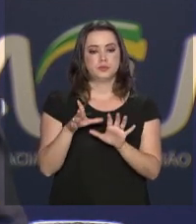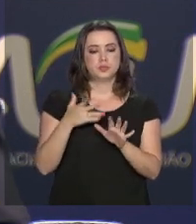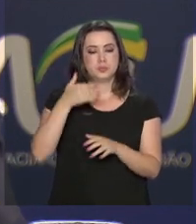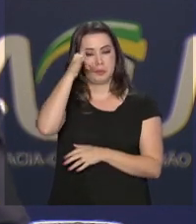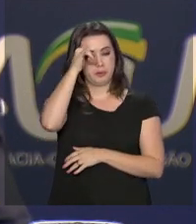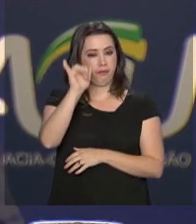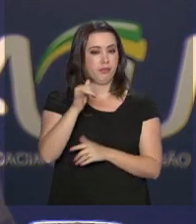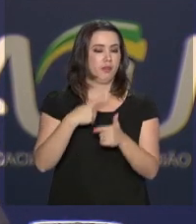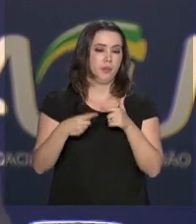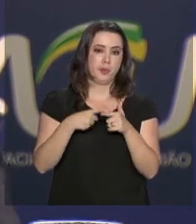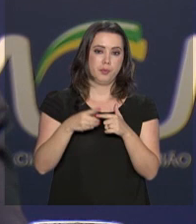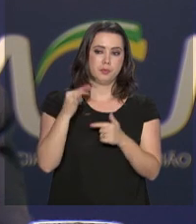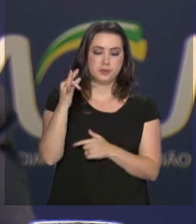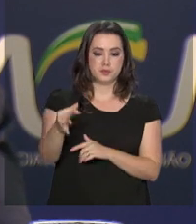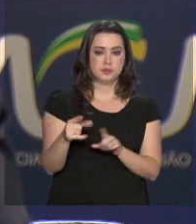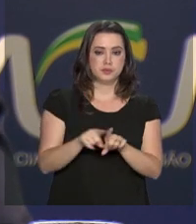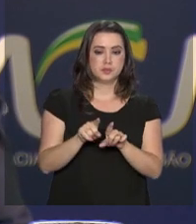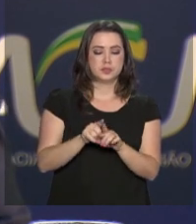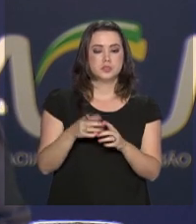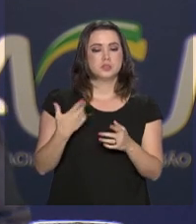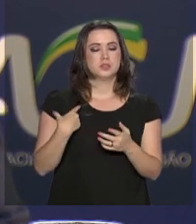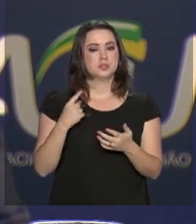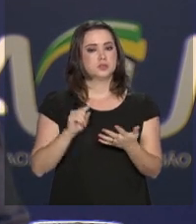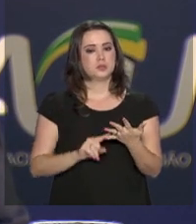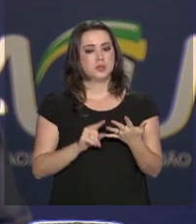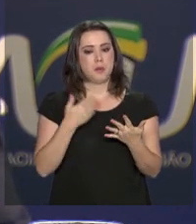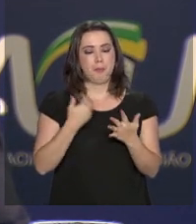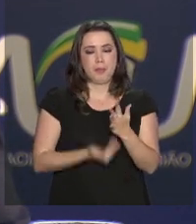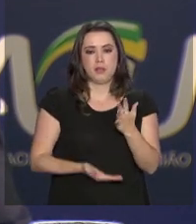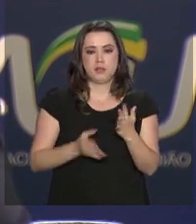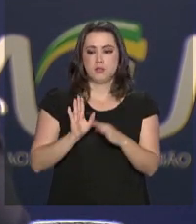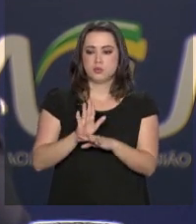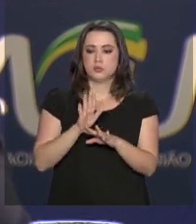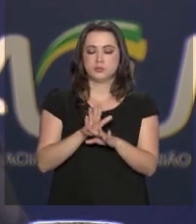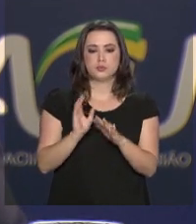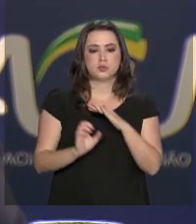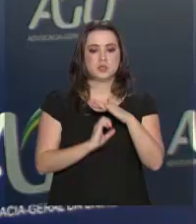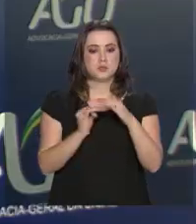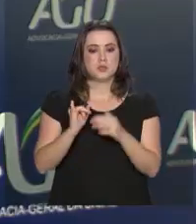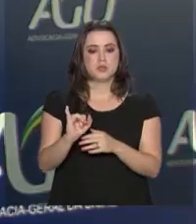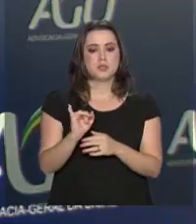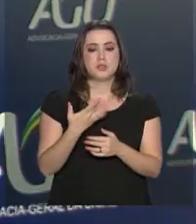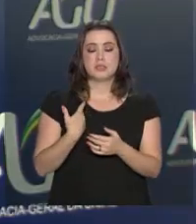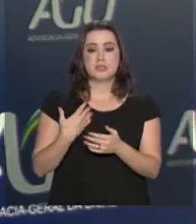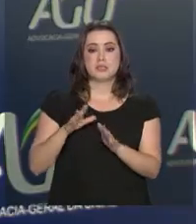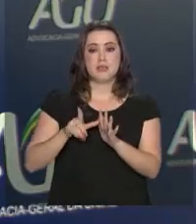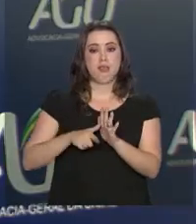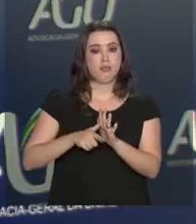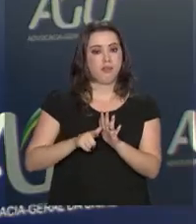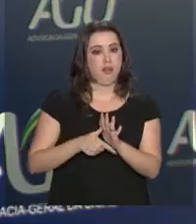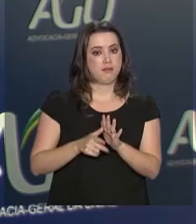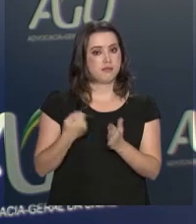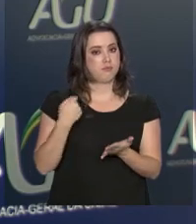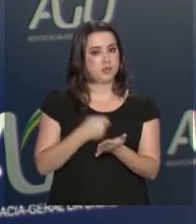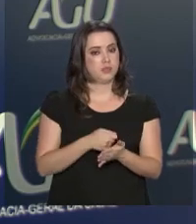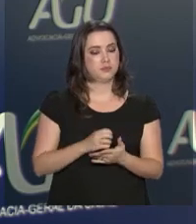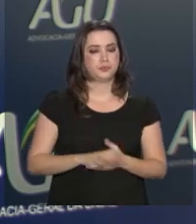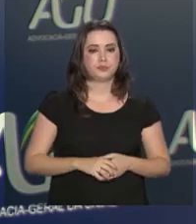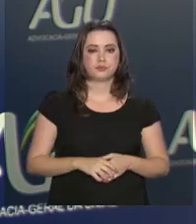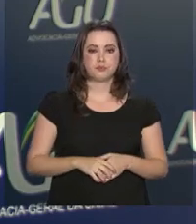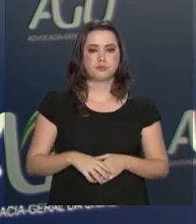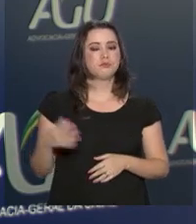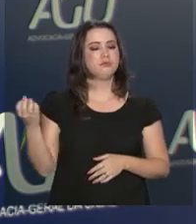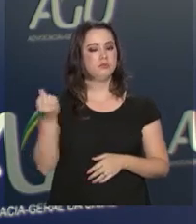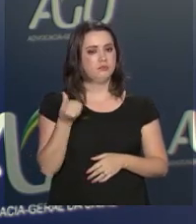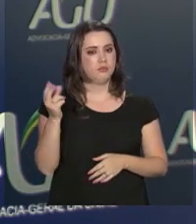casos futuros. E o último pilar que eu tenho que citar aqui é a perda de benefícios da empresa em caso de inadimplemento. Este é o sexto acordo de leniência